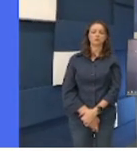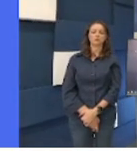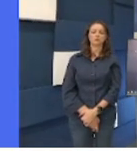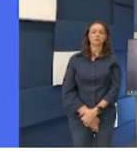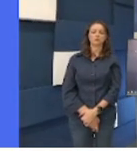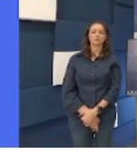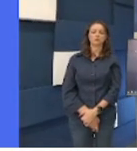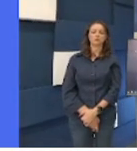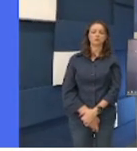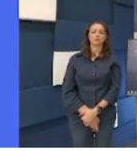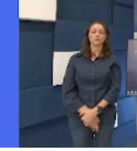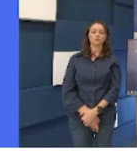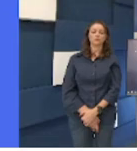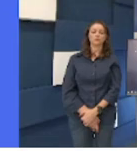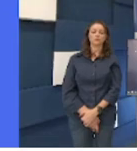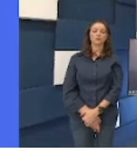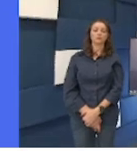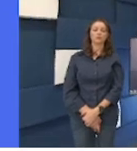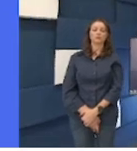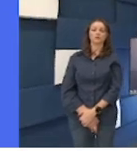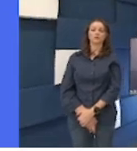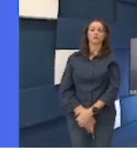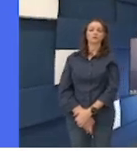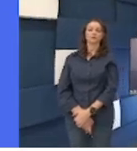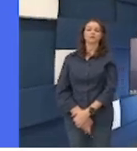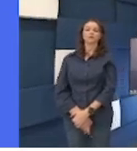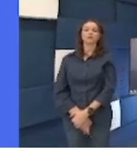ergonômicos. Obrigada. Obrigada. Obrigada.